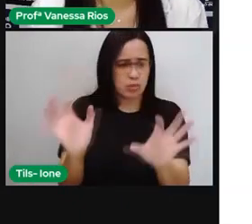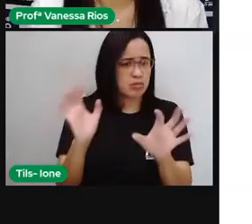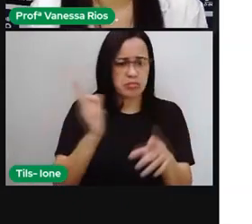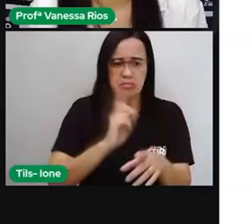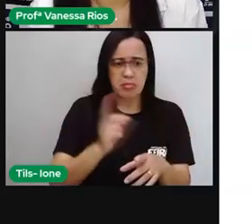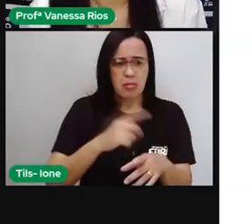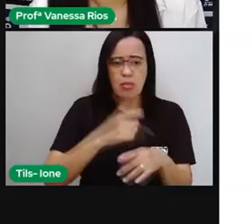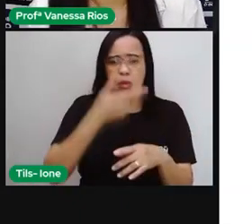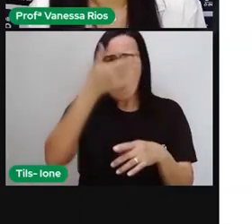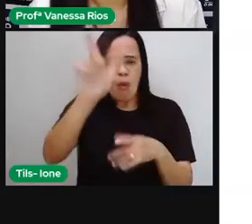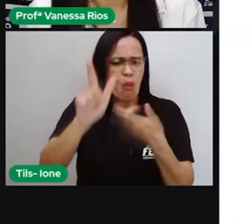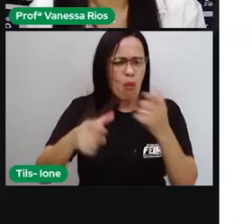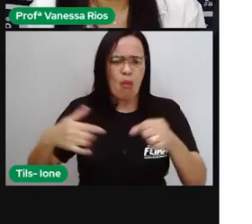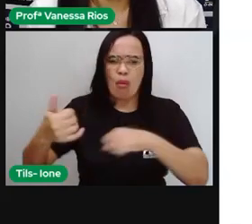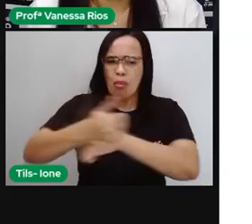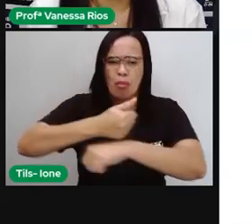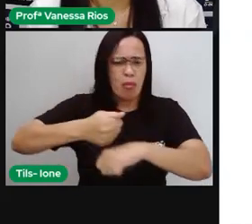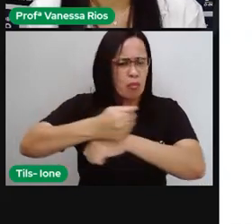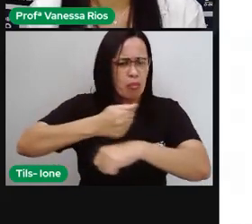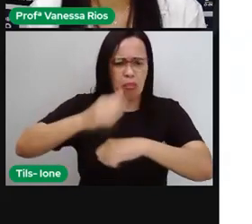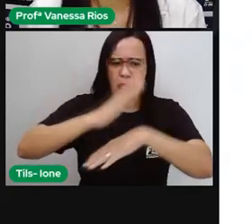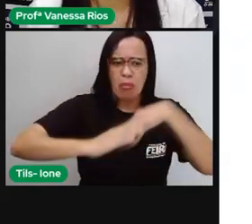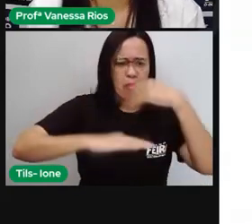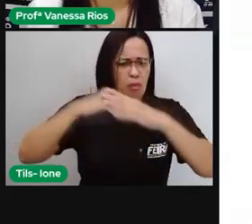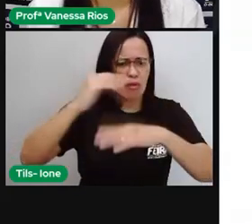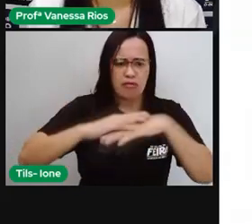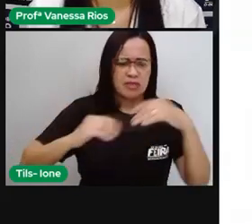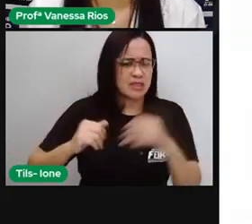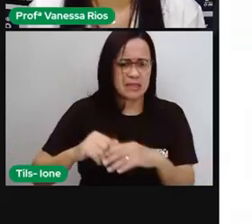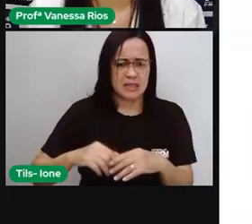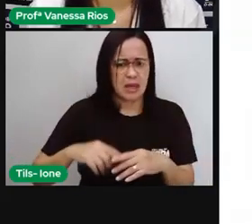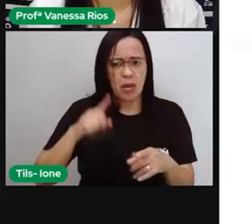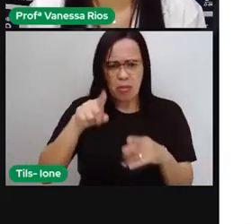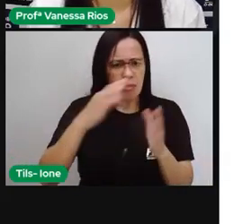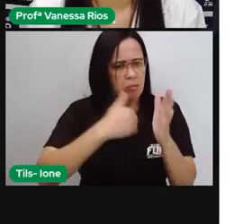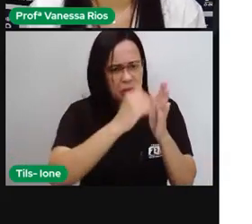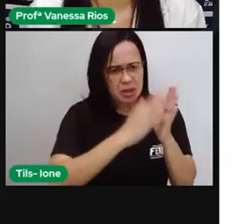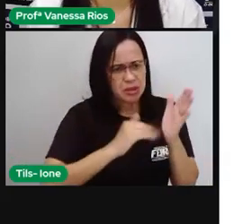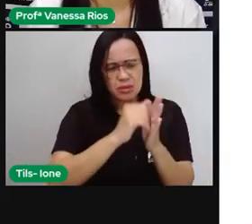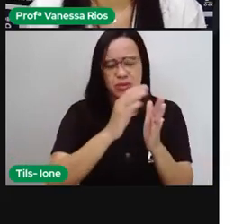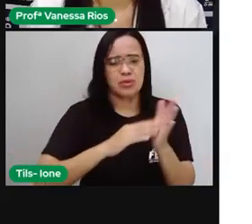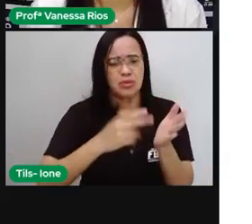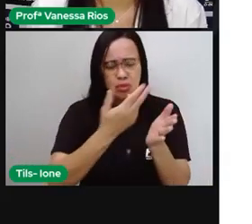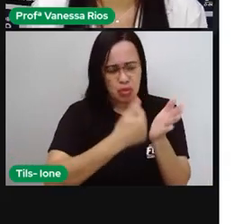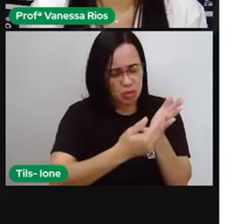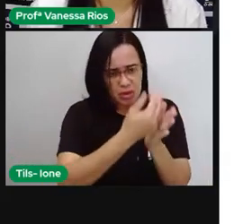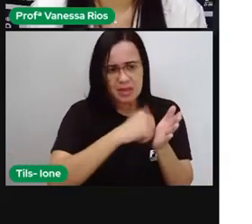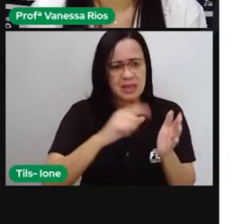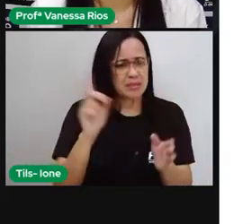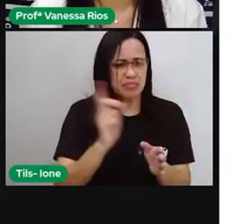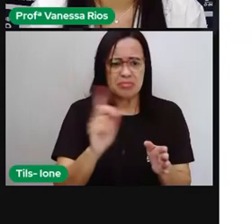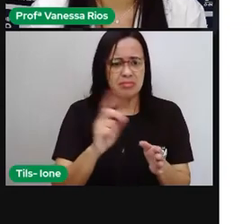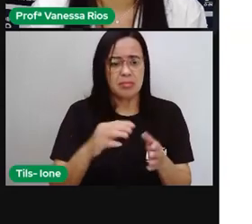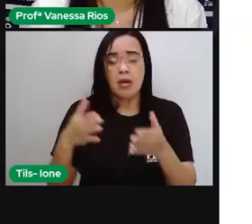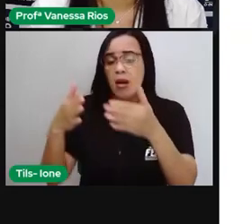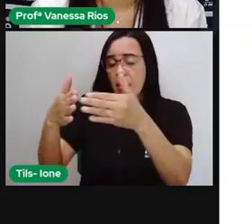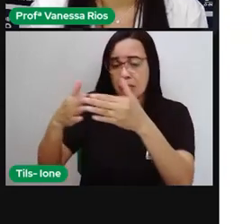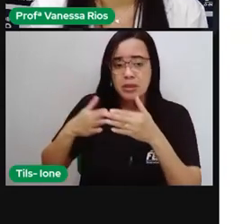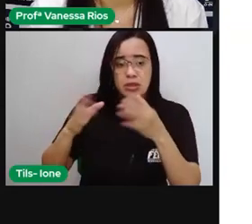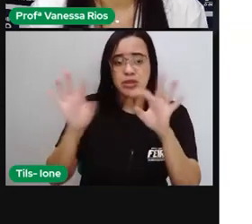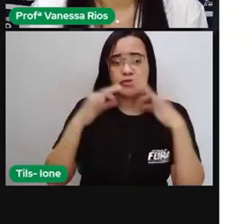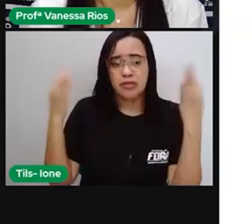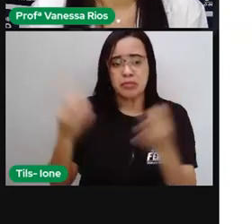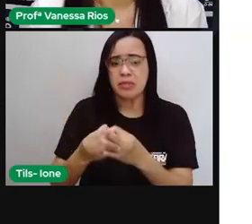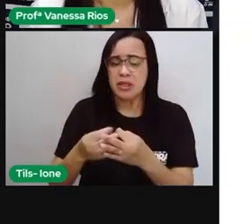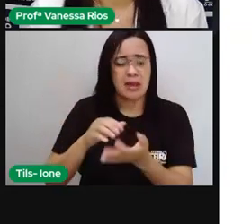e não seguisse a profissão de artista. Então a família pediu aí que ele saísse aí, tirou ele da escola,